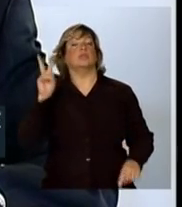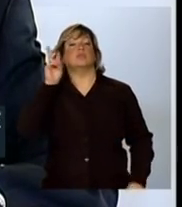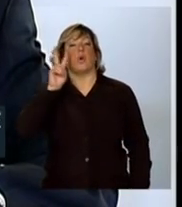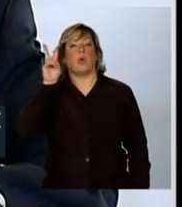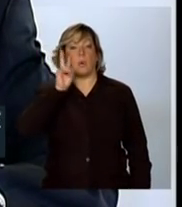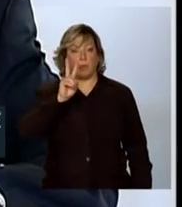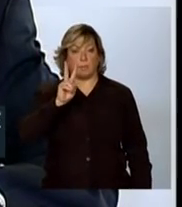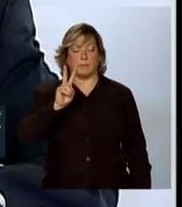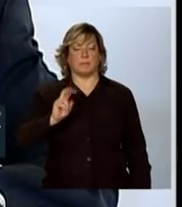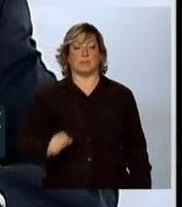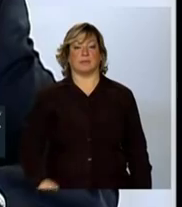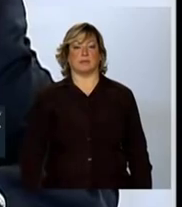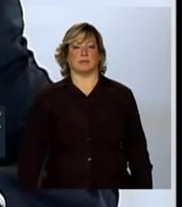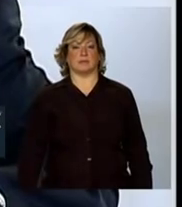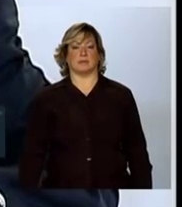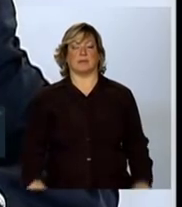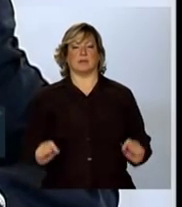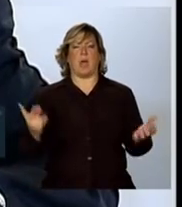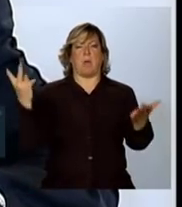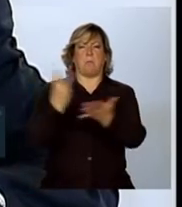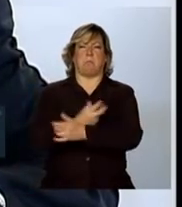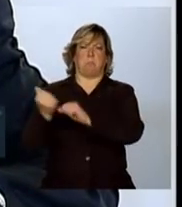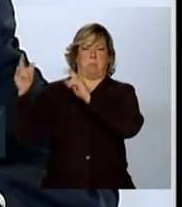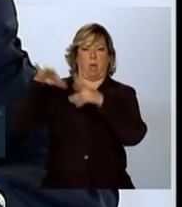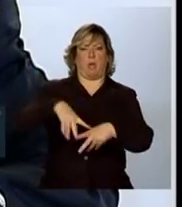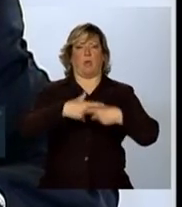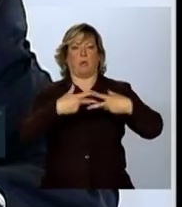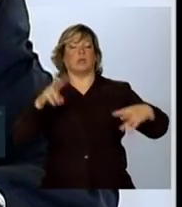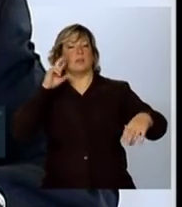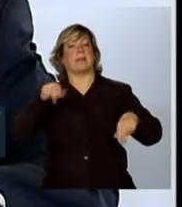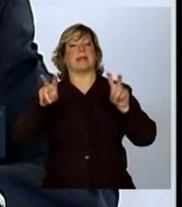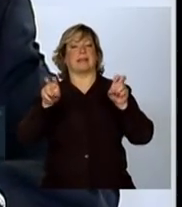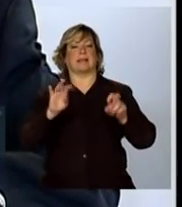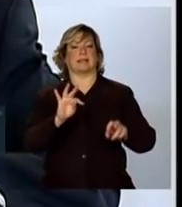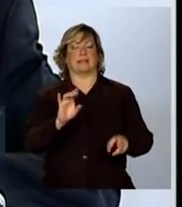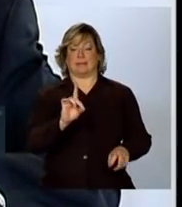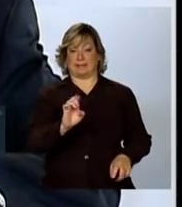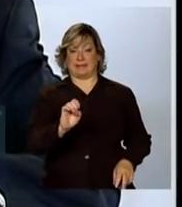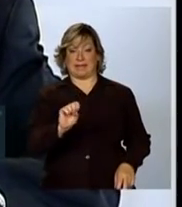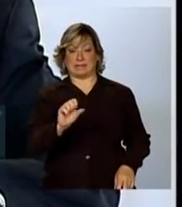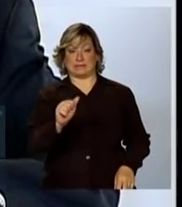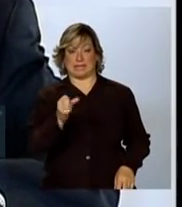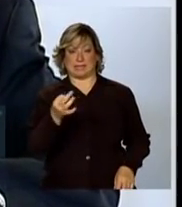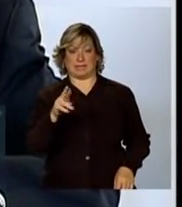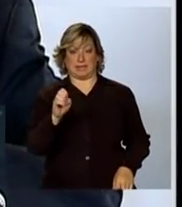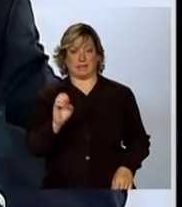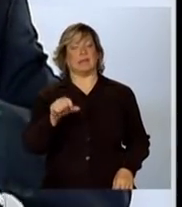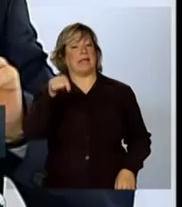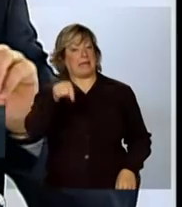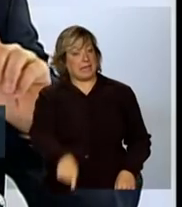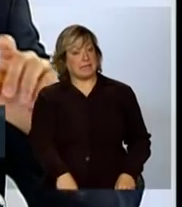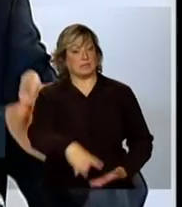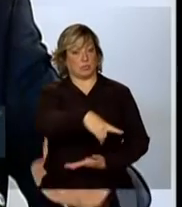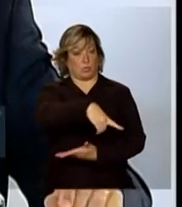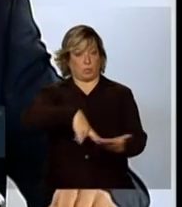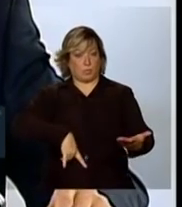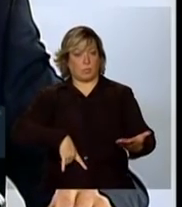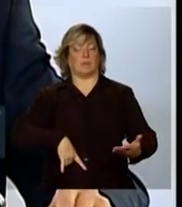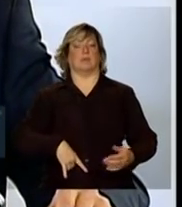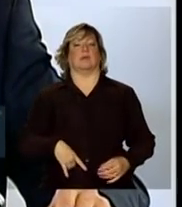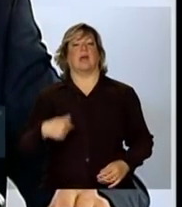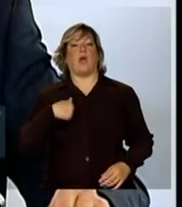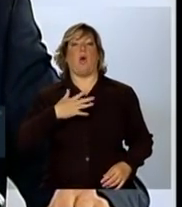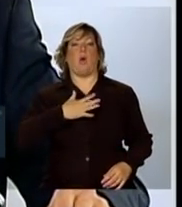desastres, o tema que vocês estão falando hoje. Essa resolução, eu